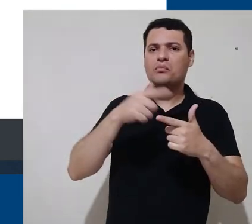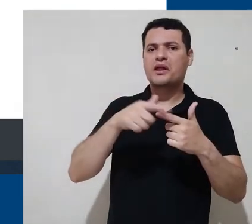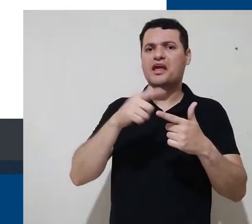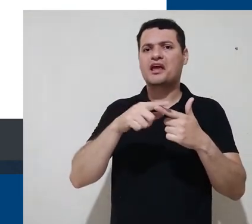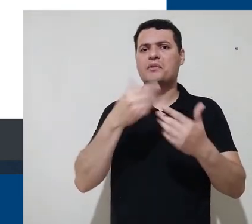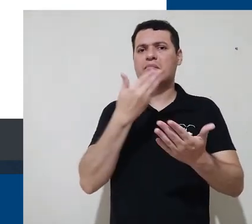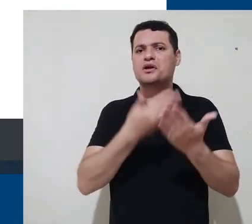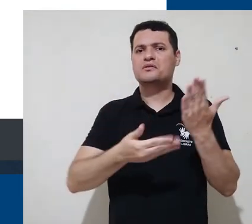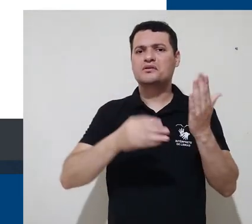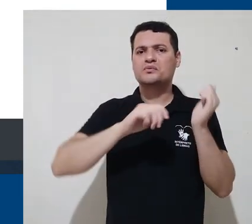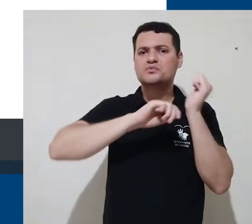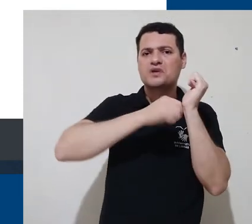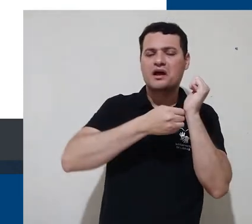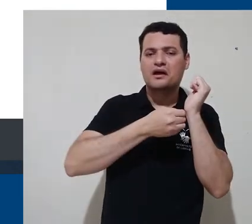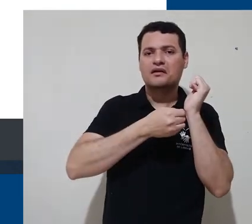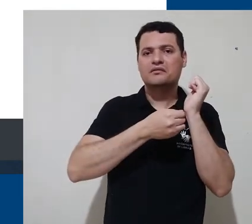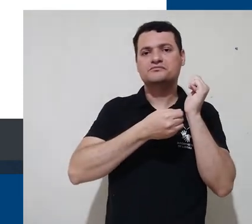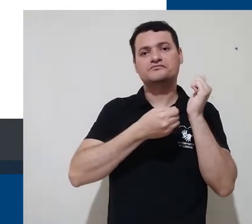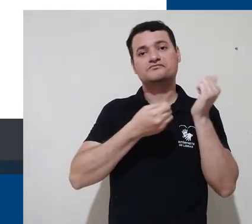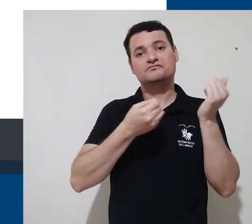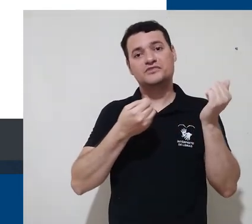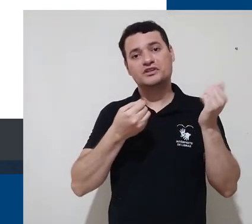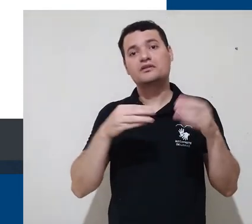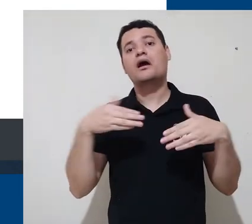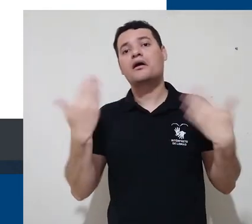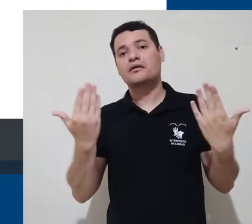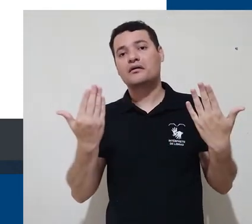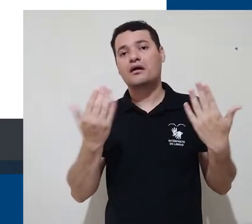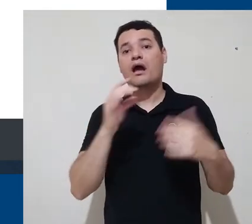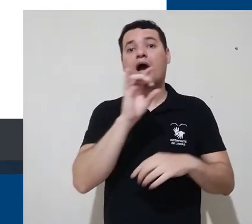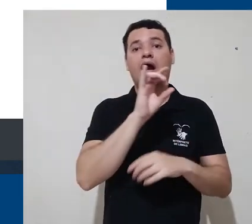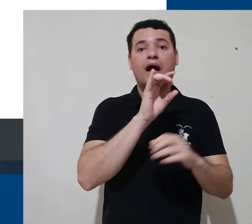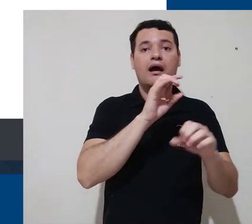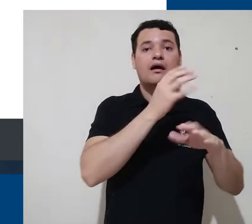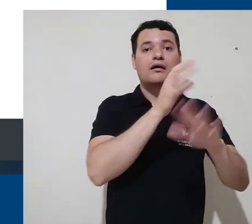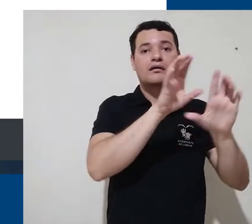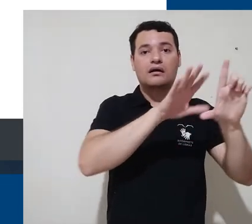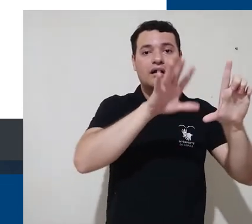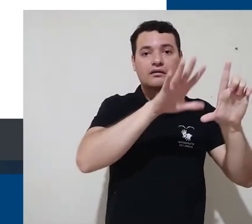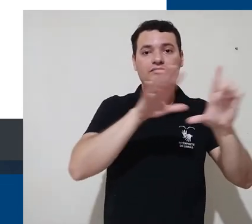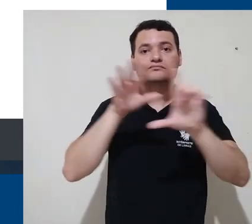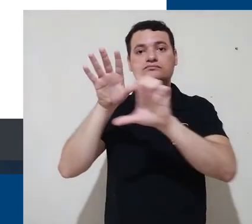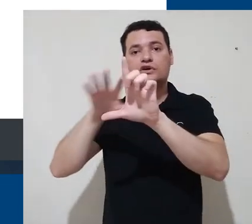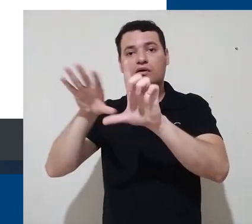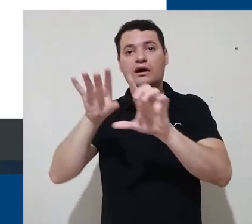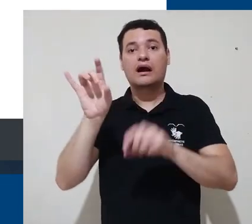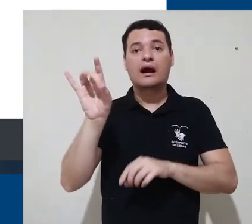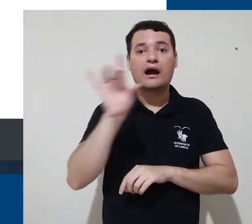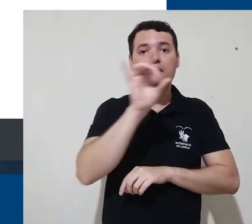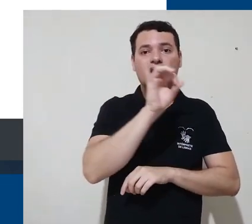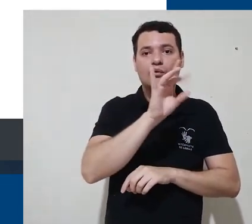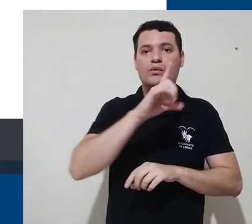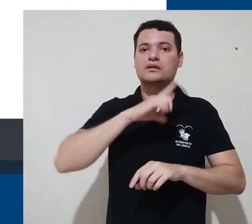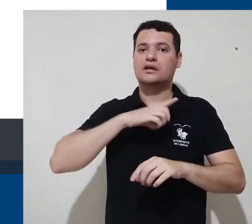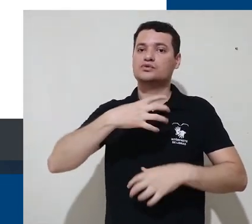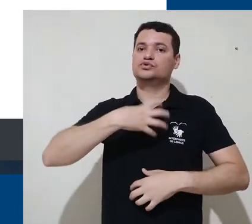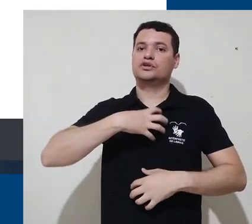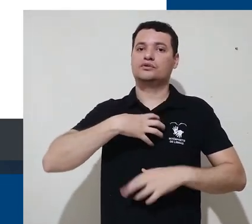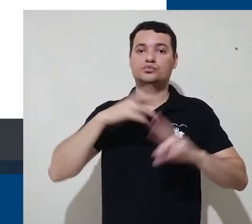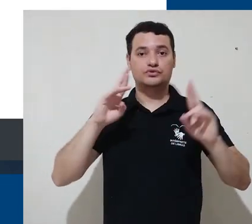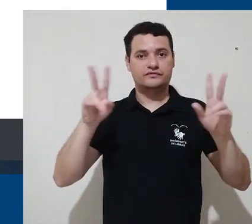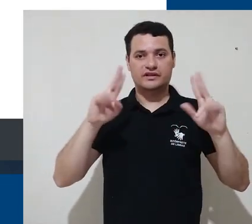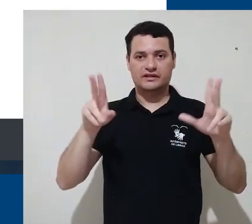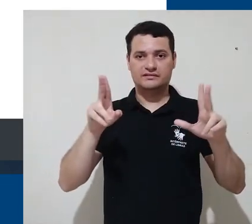senha, é importante frisar que cada plataforma vai ter um método diferente de recuperação. Se você faz